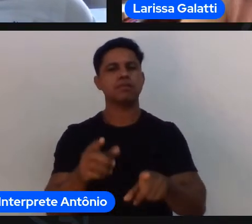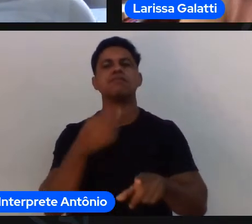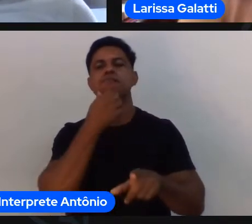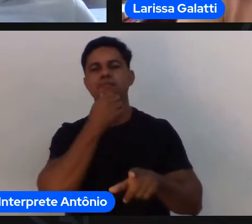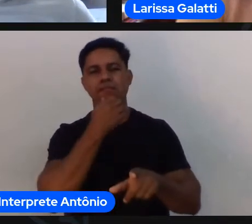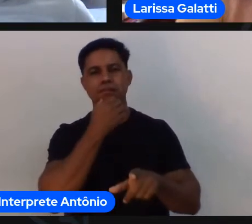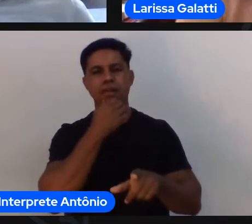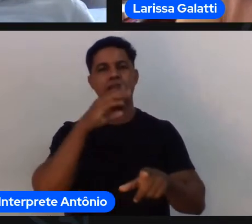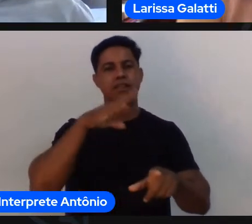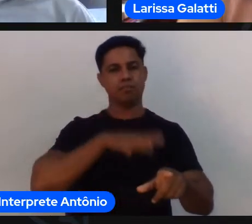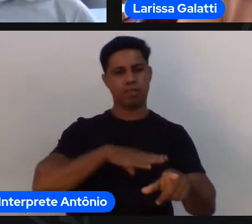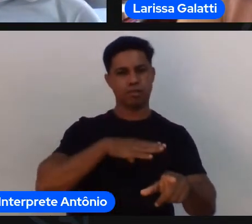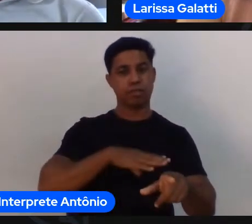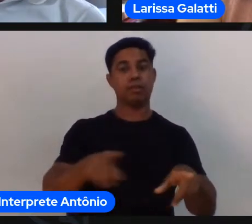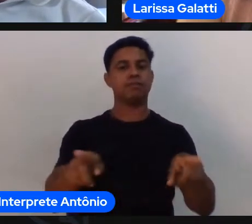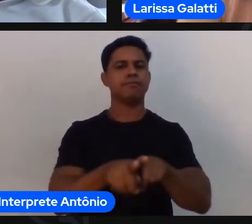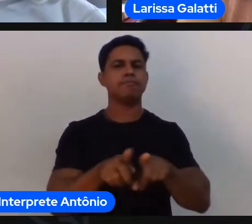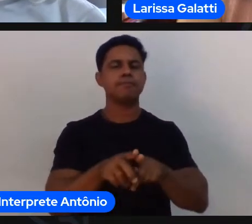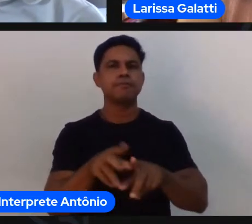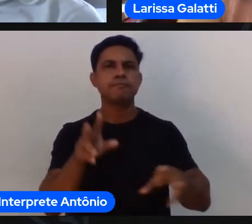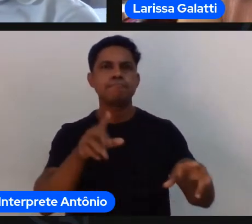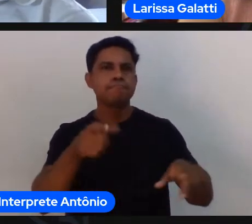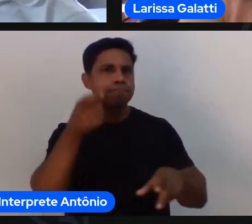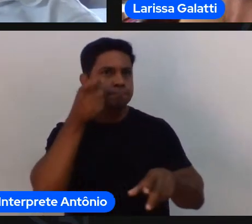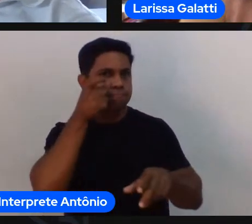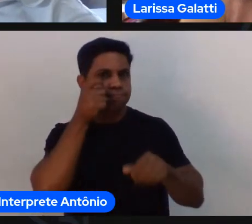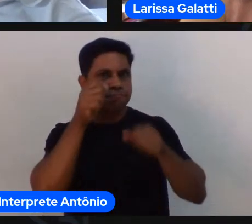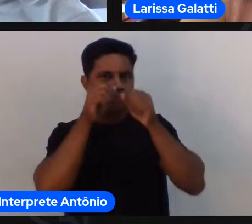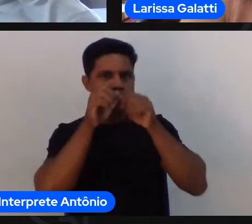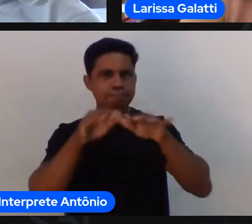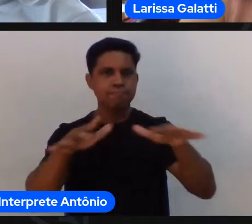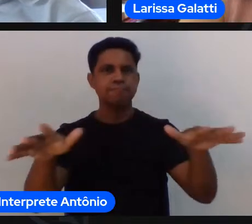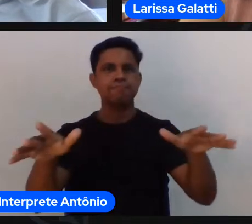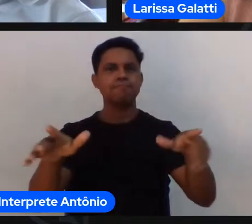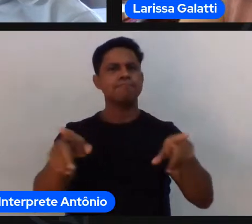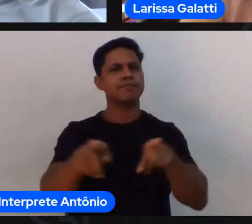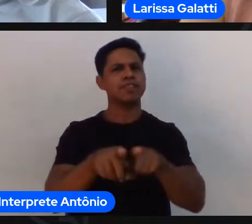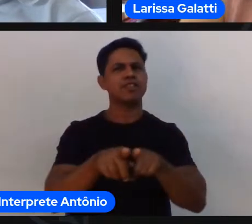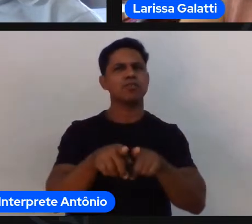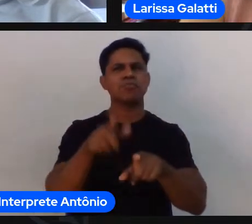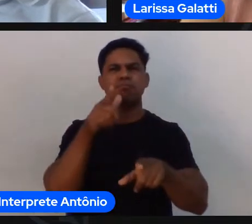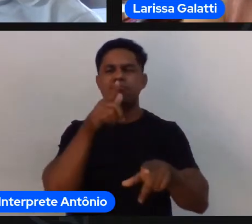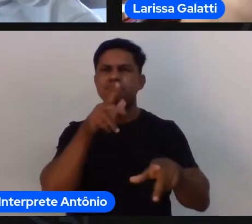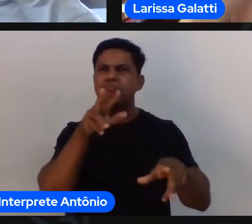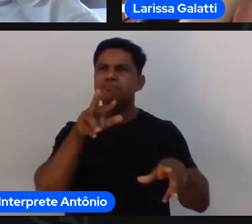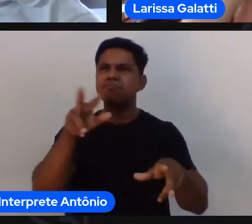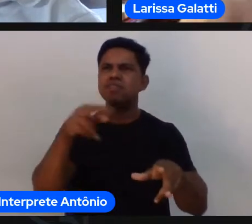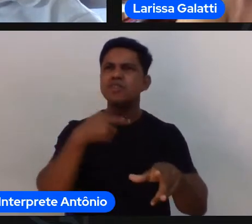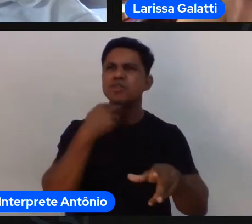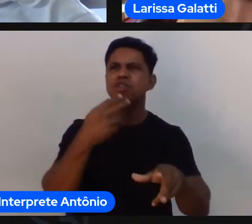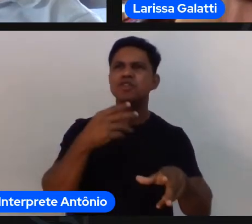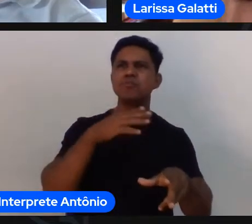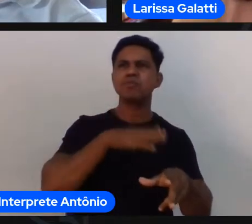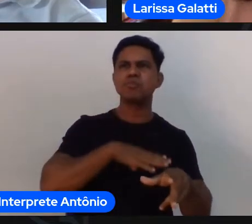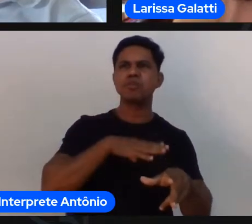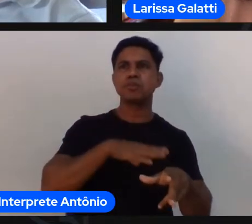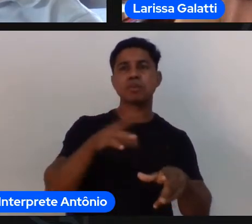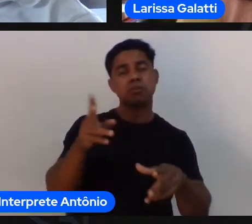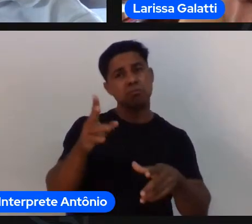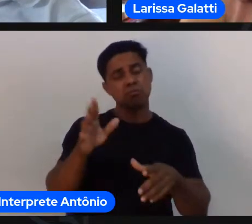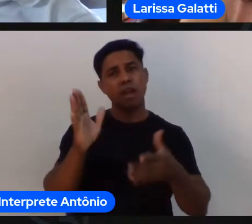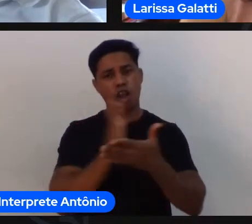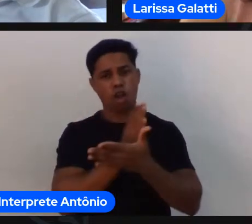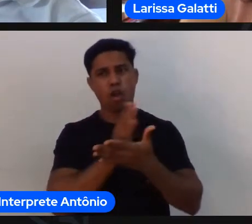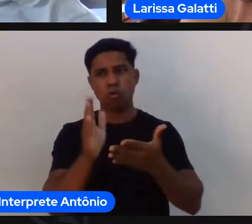a gente fez até uma revisão nas revistas em língua portuguesa e não achamos muitos estudos não deve sair em breve já está aprovadinho na